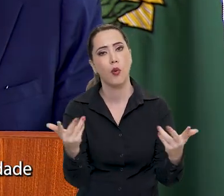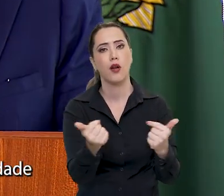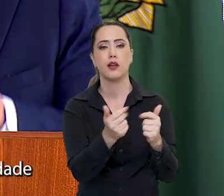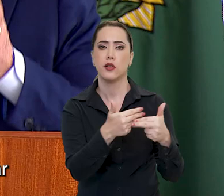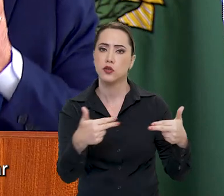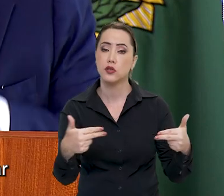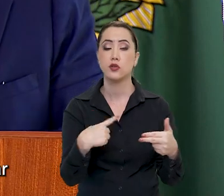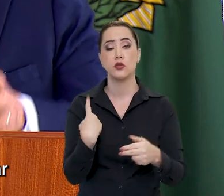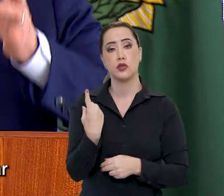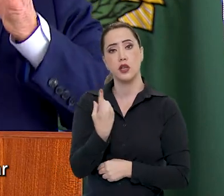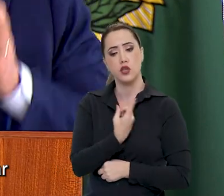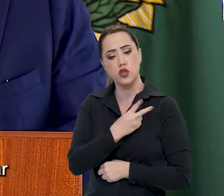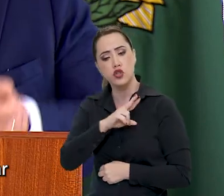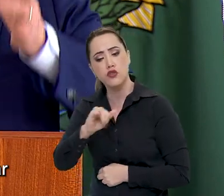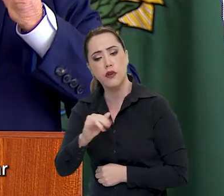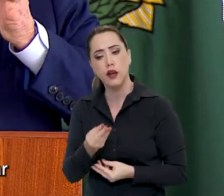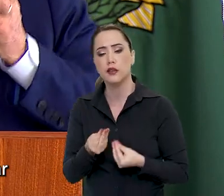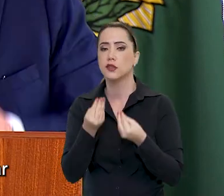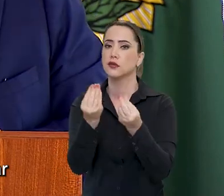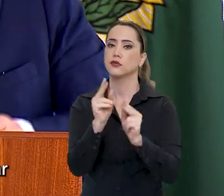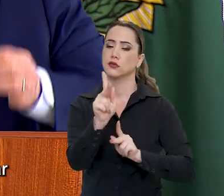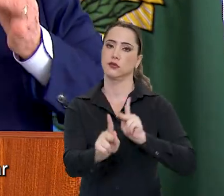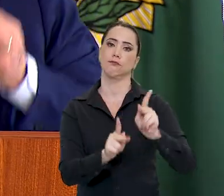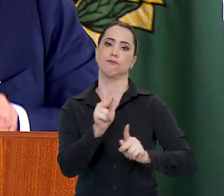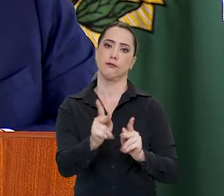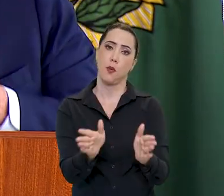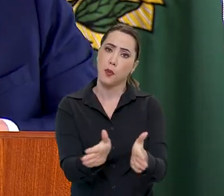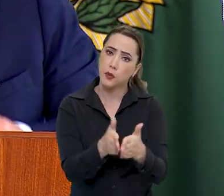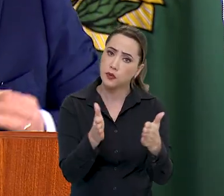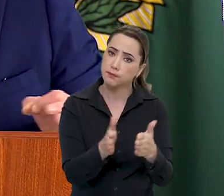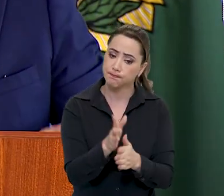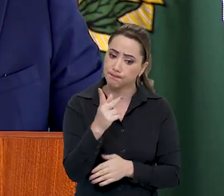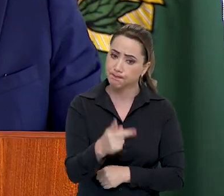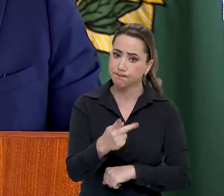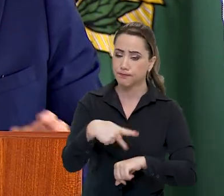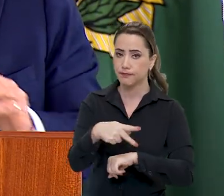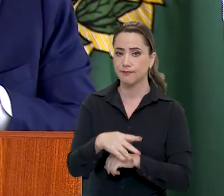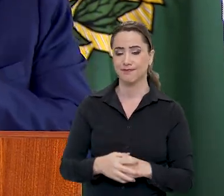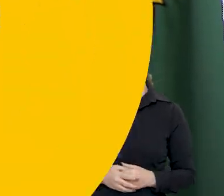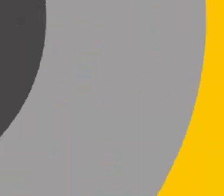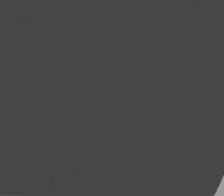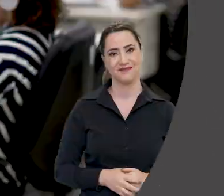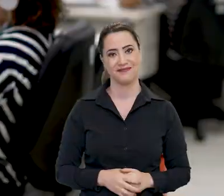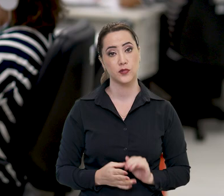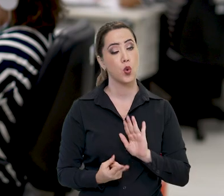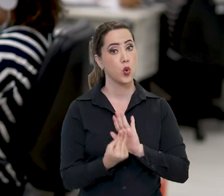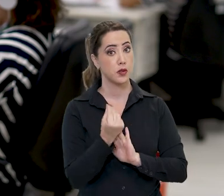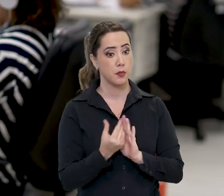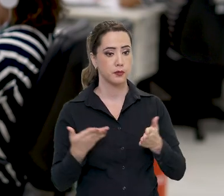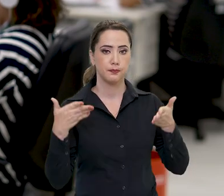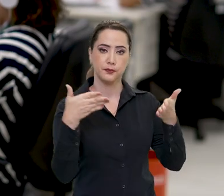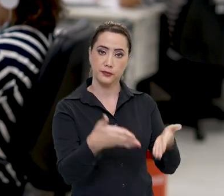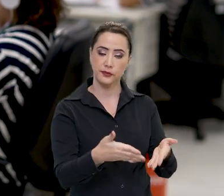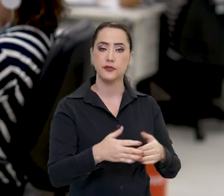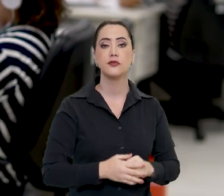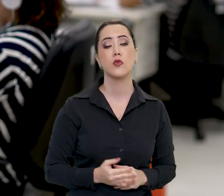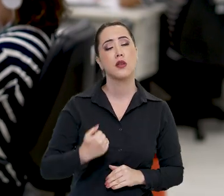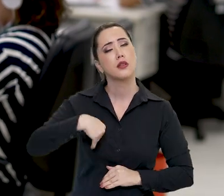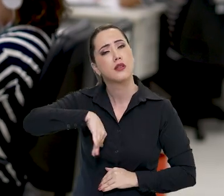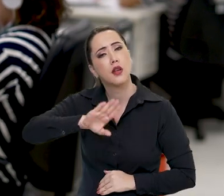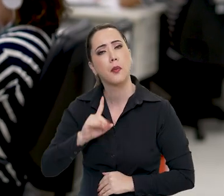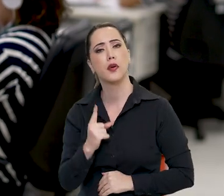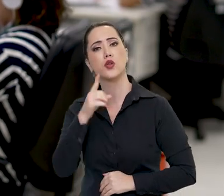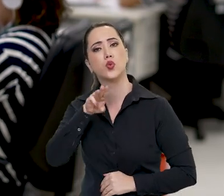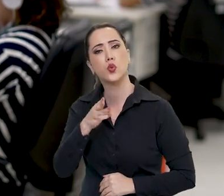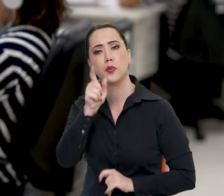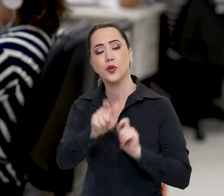qualidade das coisas que a gente vai entregar ao povo mais pobre desse país. Orçamento participativo.